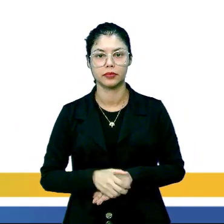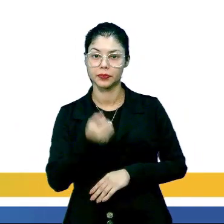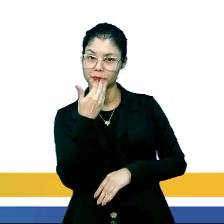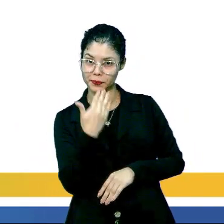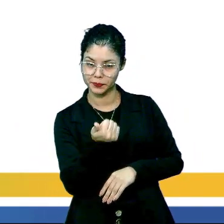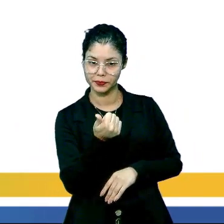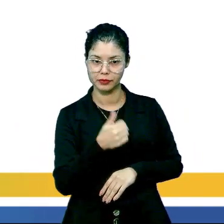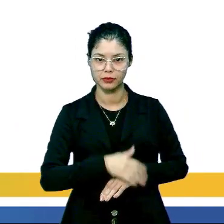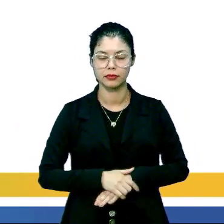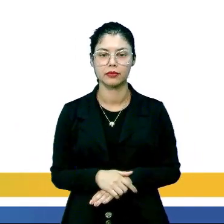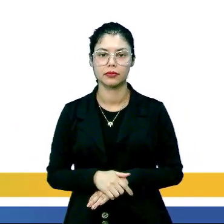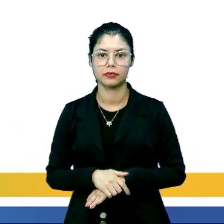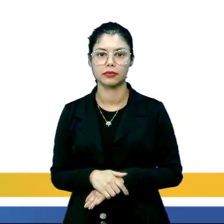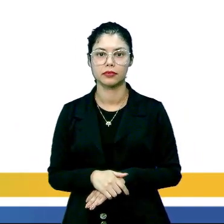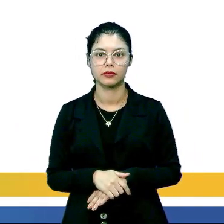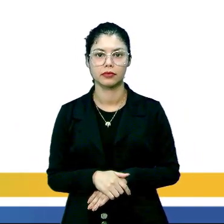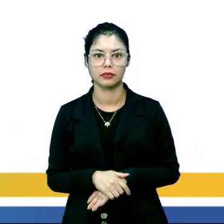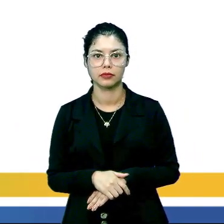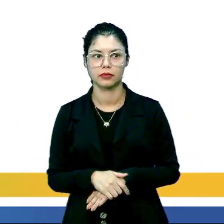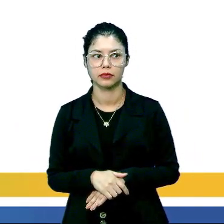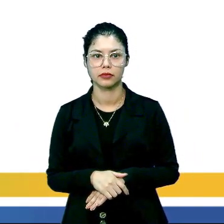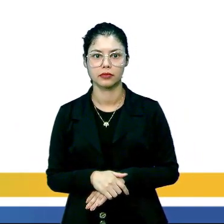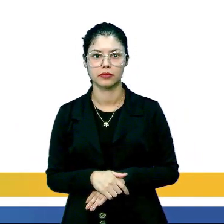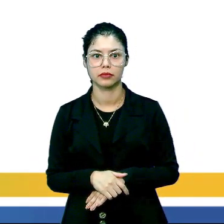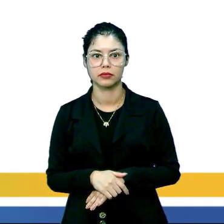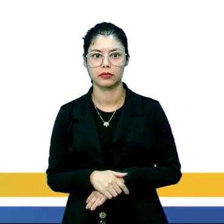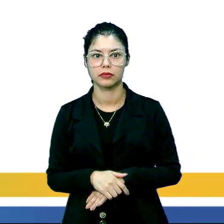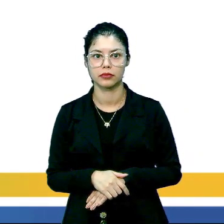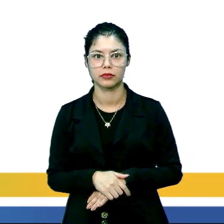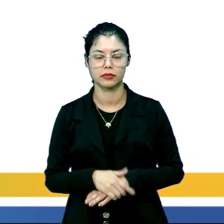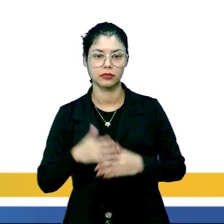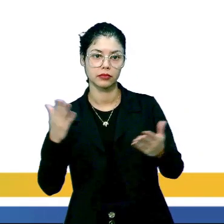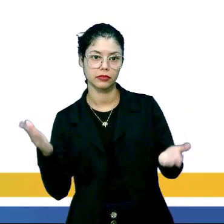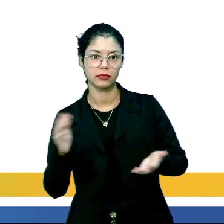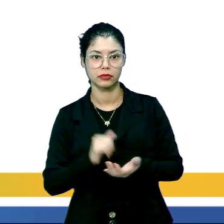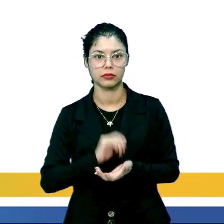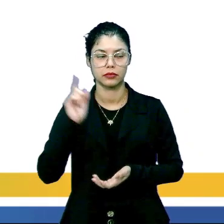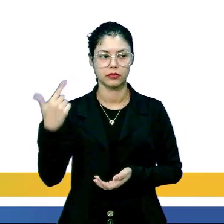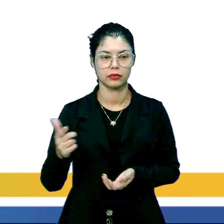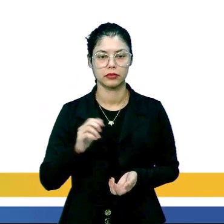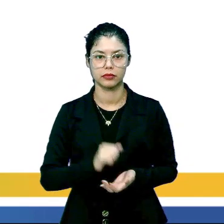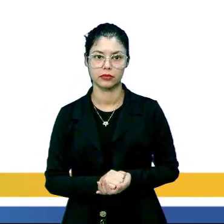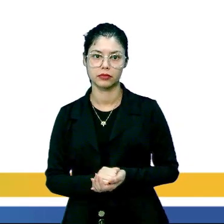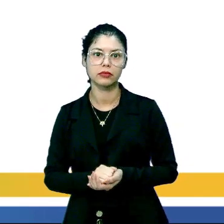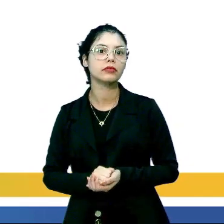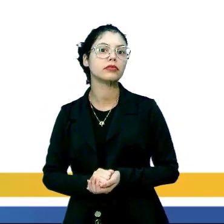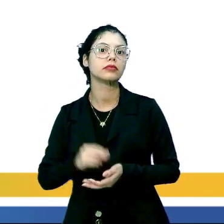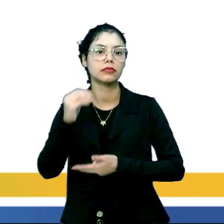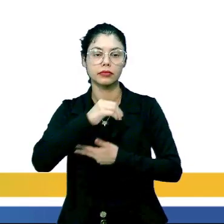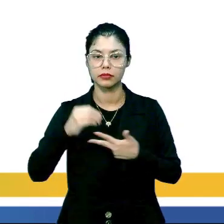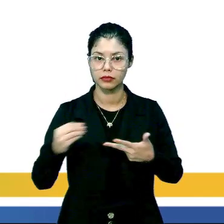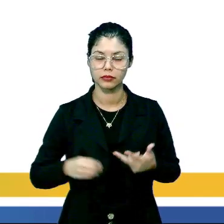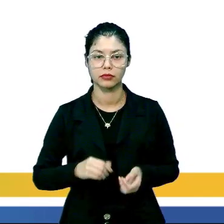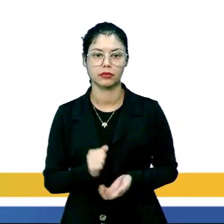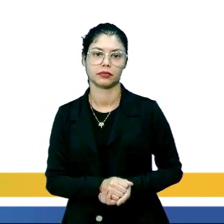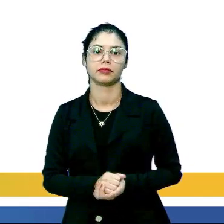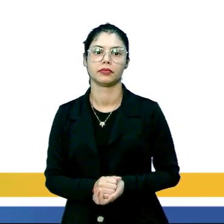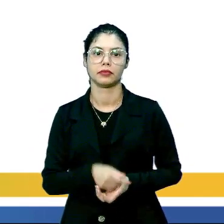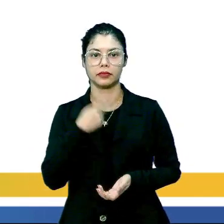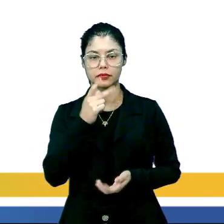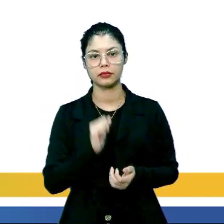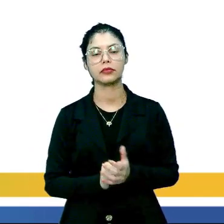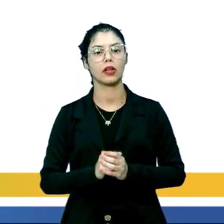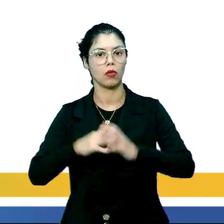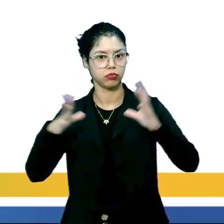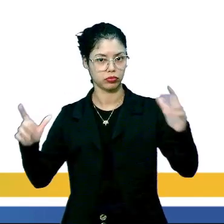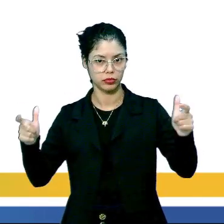Tudo bem, gente? Então, vamos seguir para a próxima questão. A próxima questão é uma questão ENEM. Ela vai dizer o